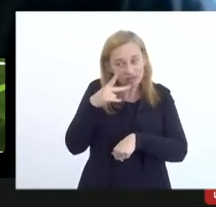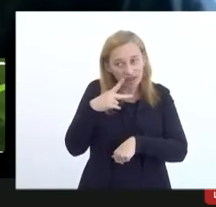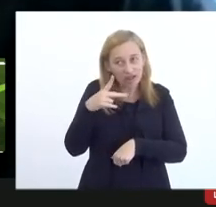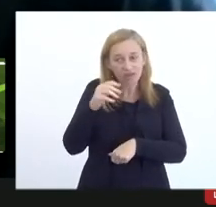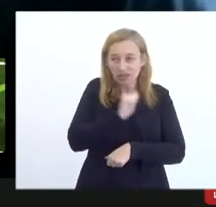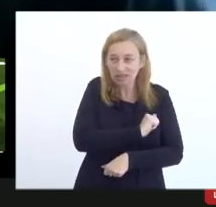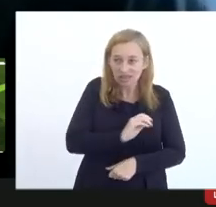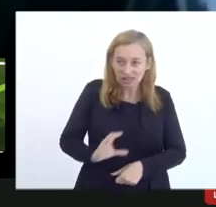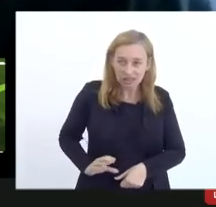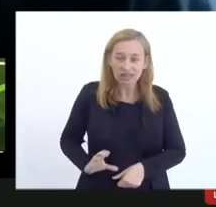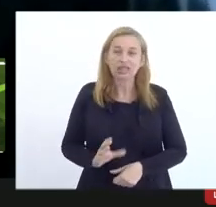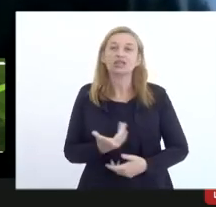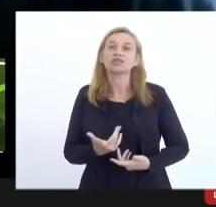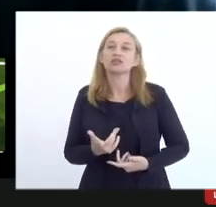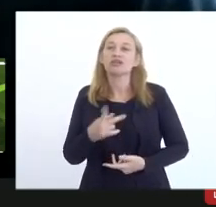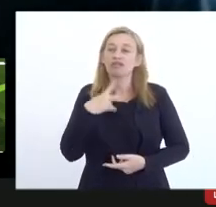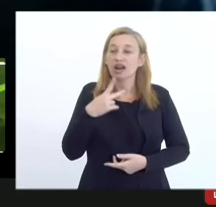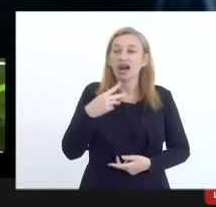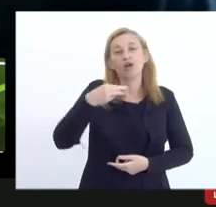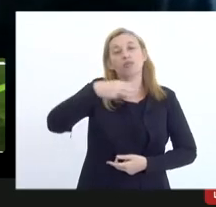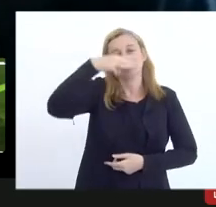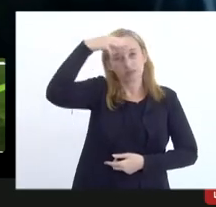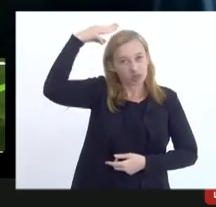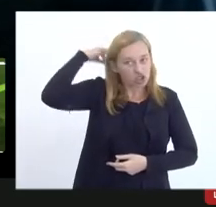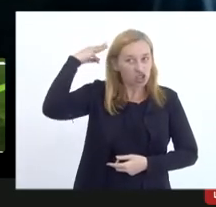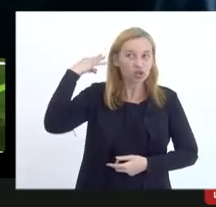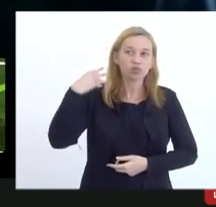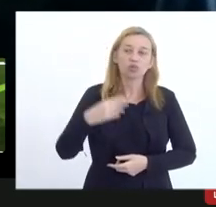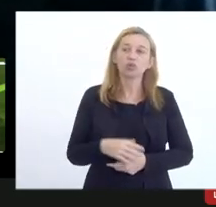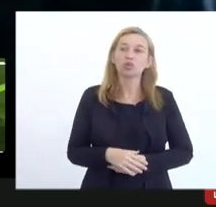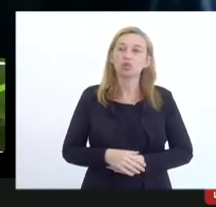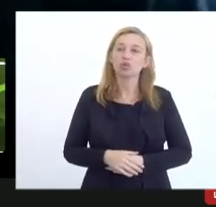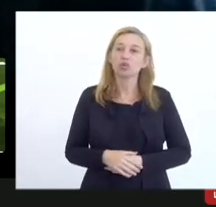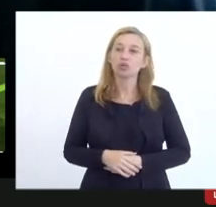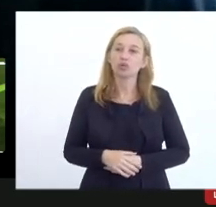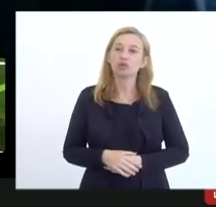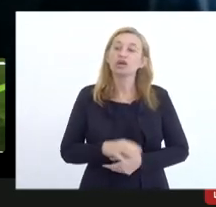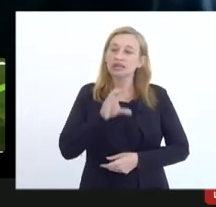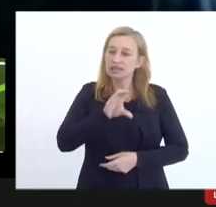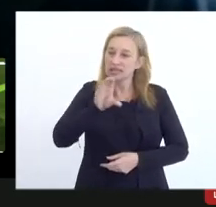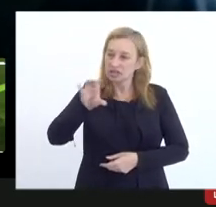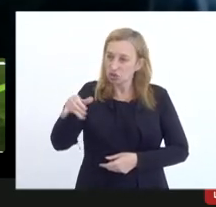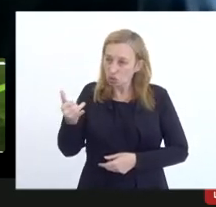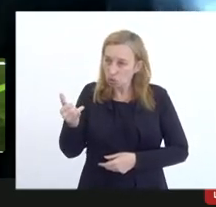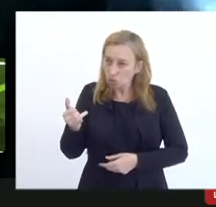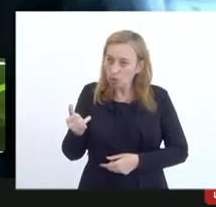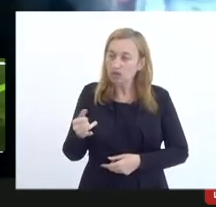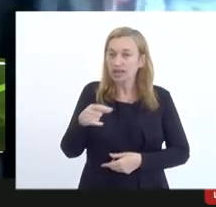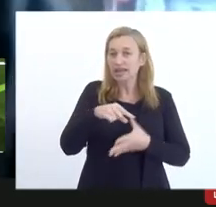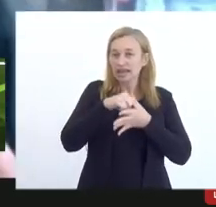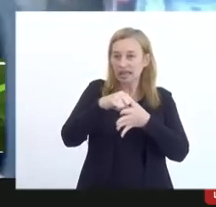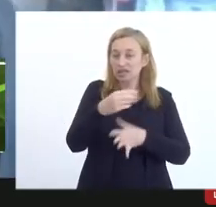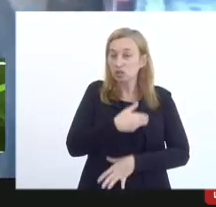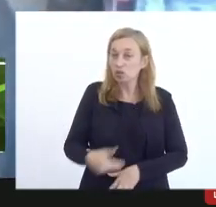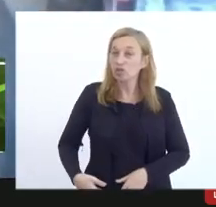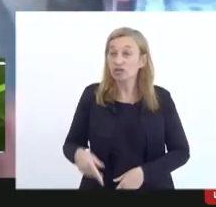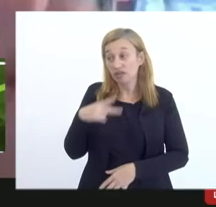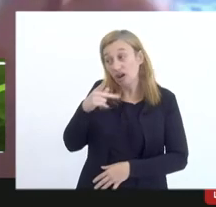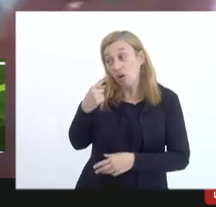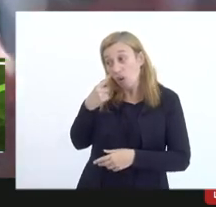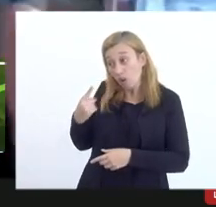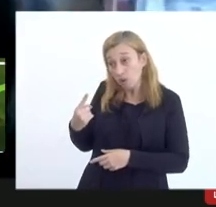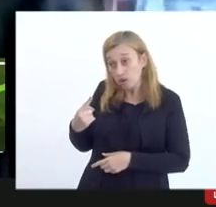o André Siciliano, que a gente vai falar com o Márcio Pacheco, que preside a CCJ e é líder do governo, a tem que olha, pessoal,